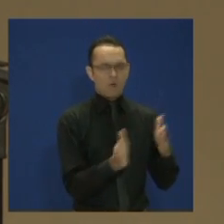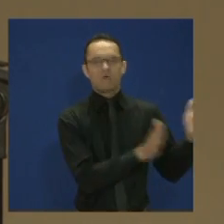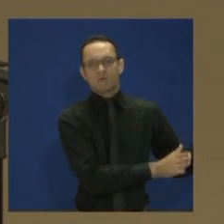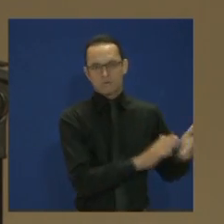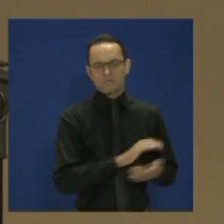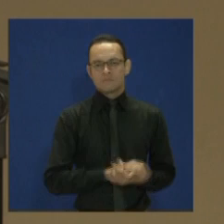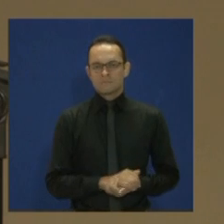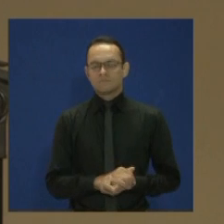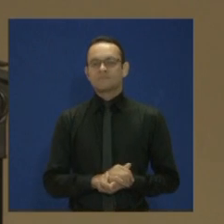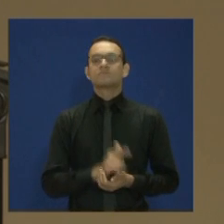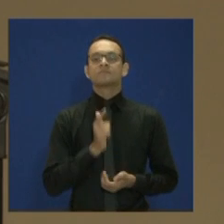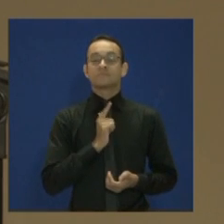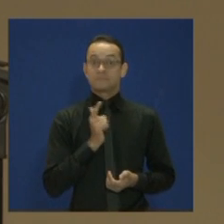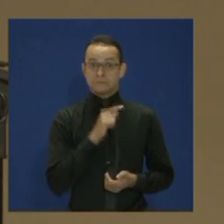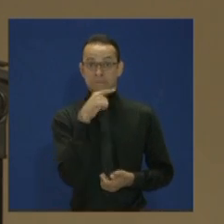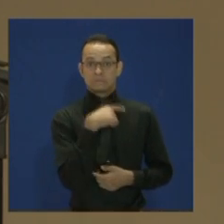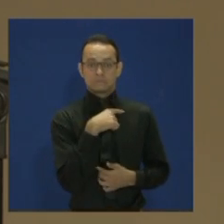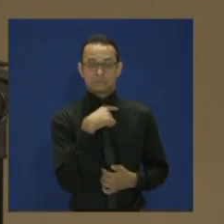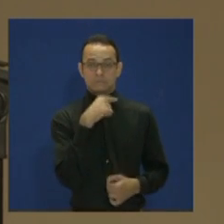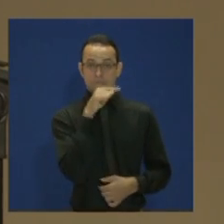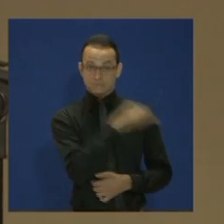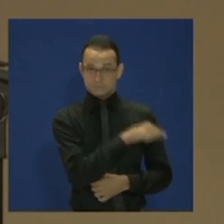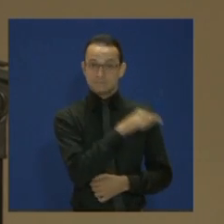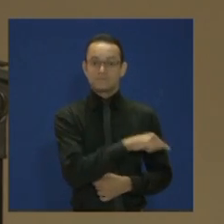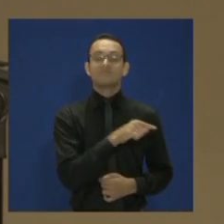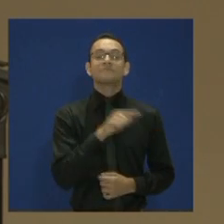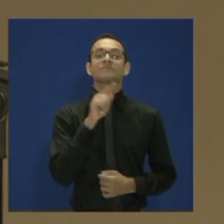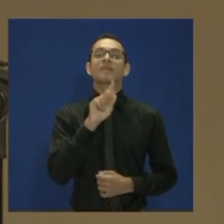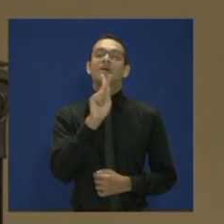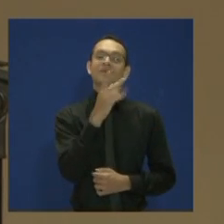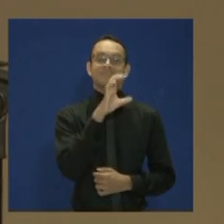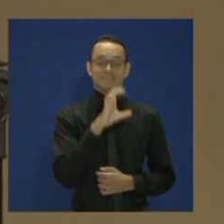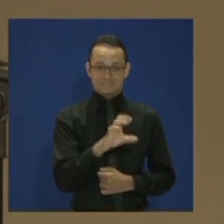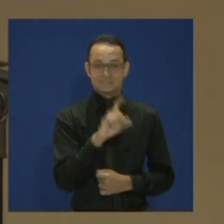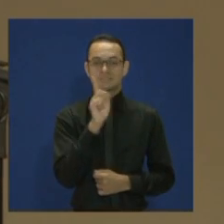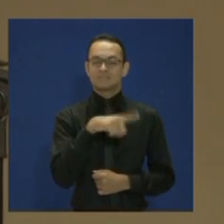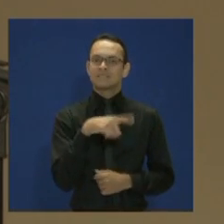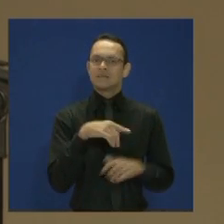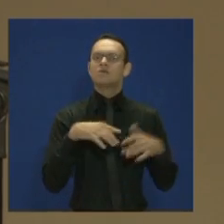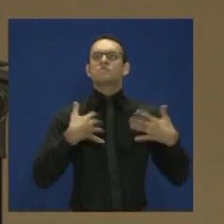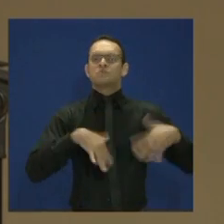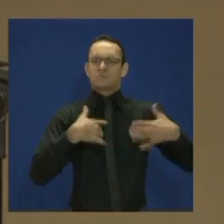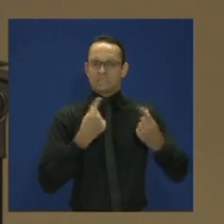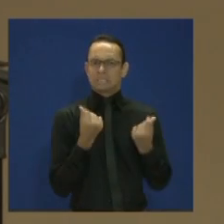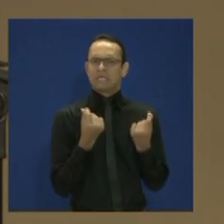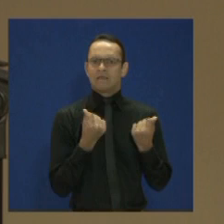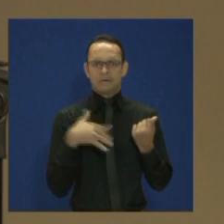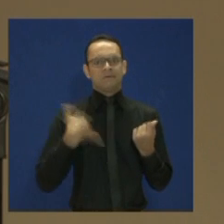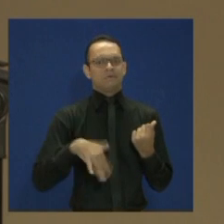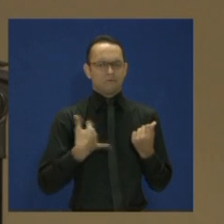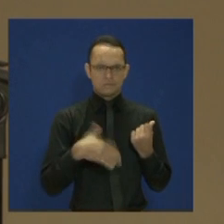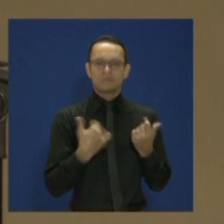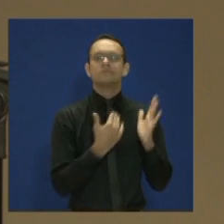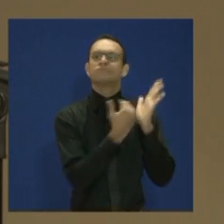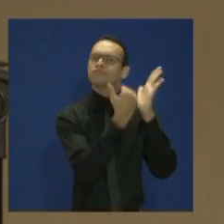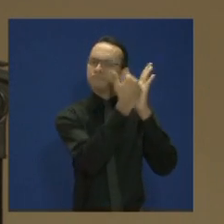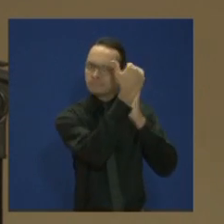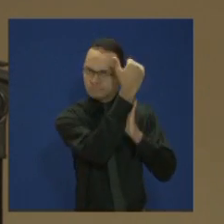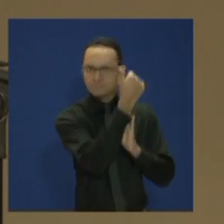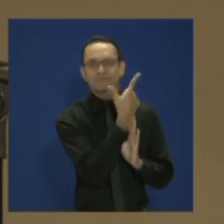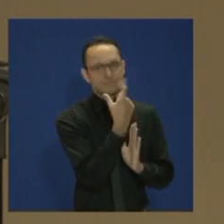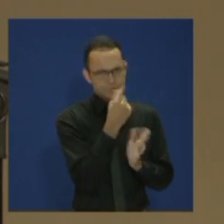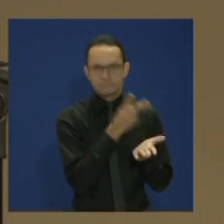destacar que essa obra é uma obra cara, é uma obra de 20 andares, 600 leitos. Ela está sendo